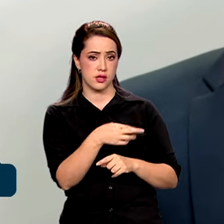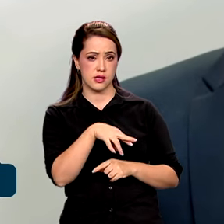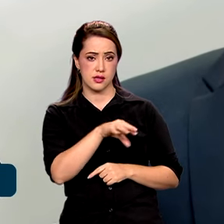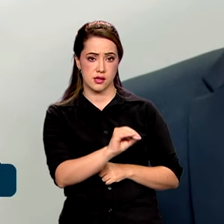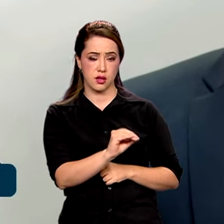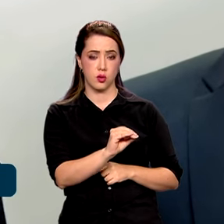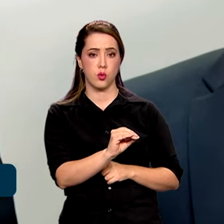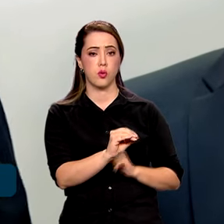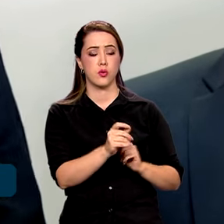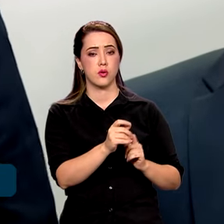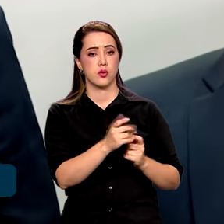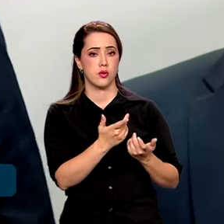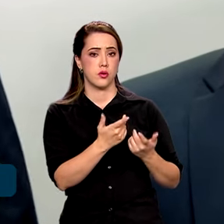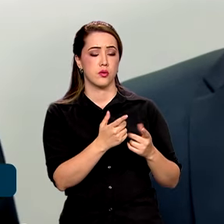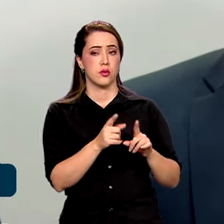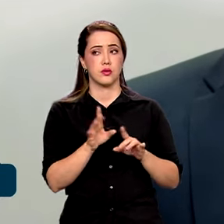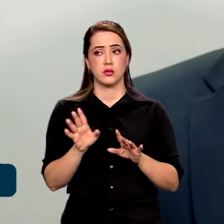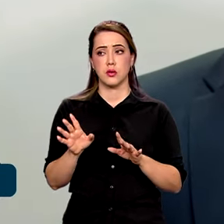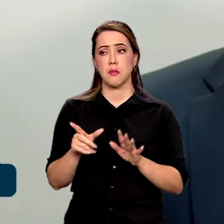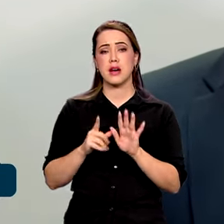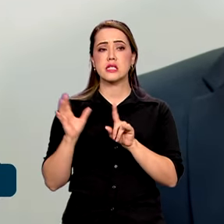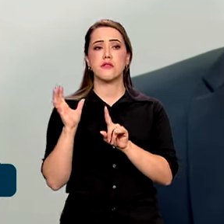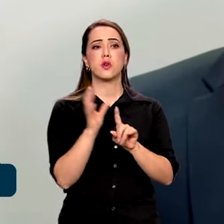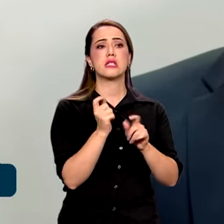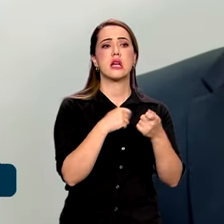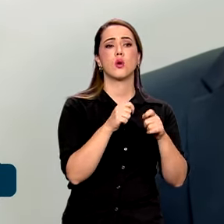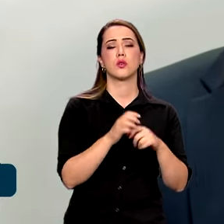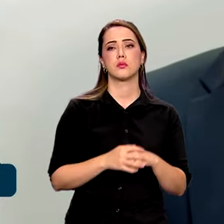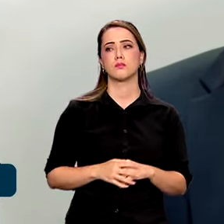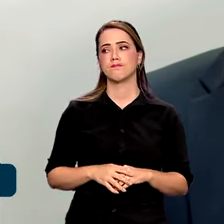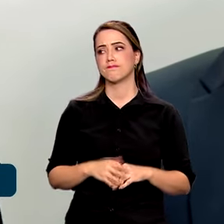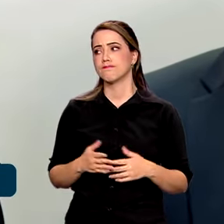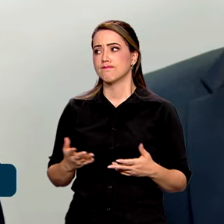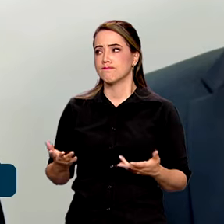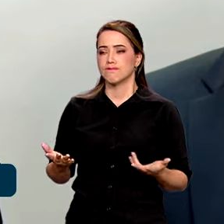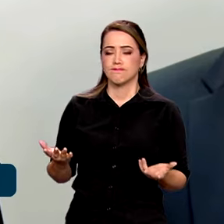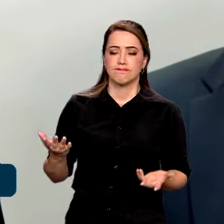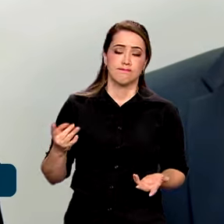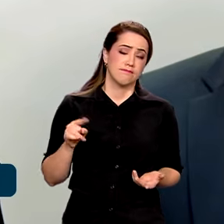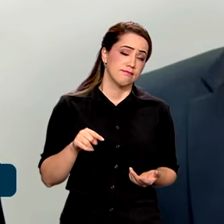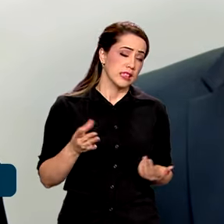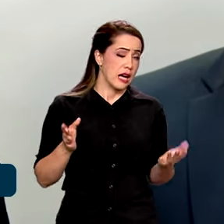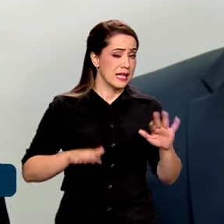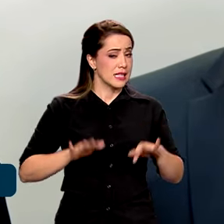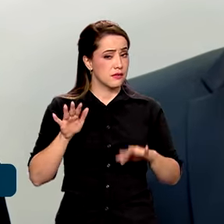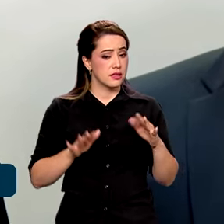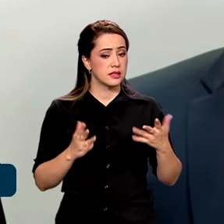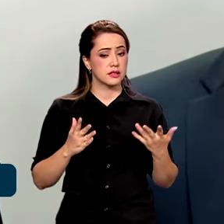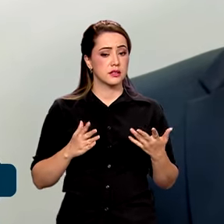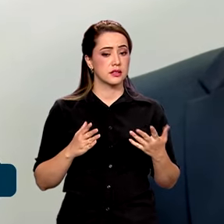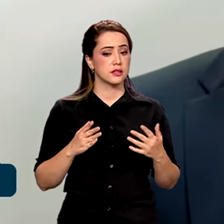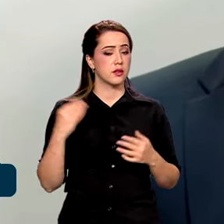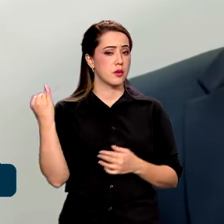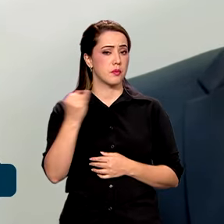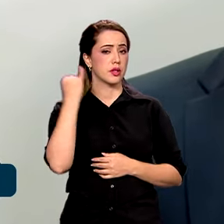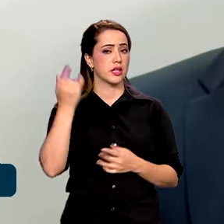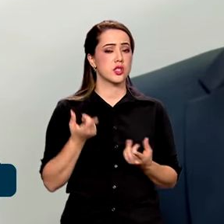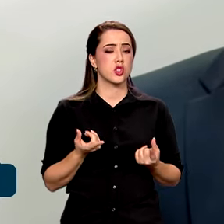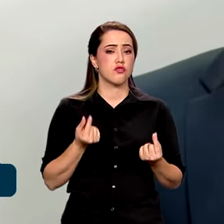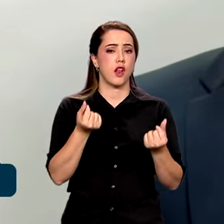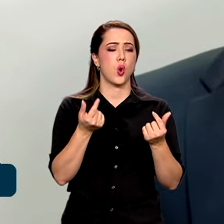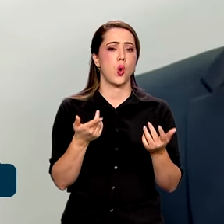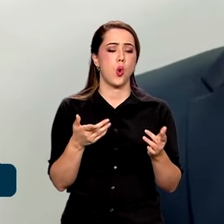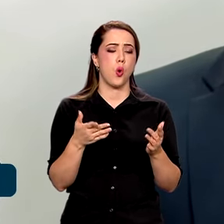Quem está... Olha, muitas vezes se dá uma importância de curto